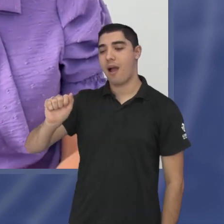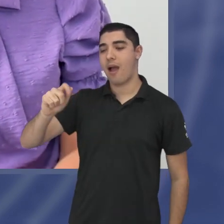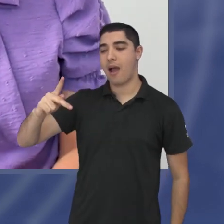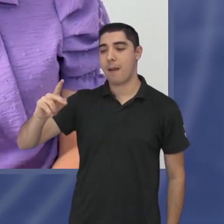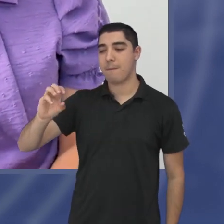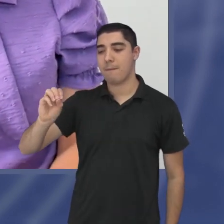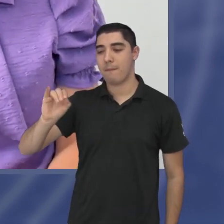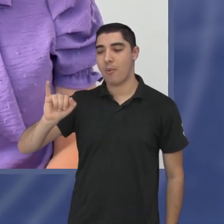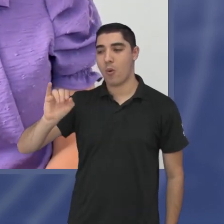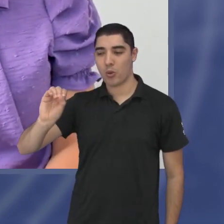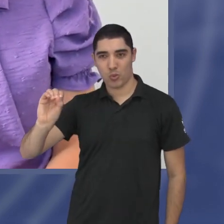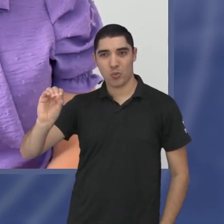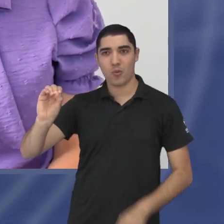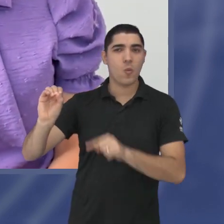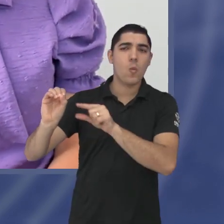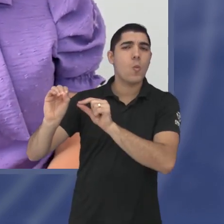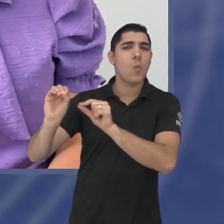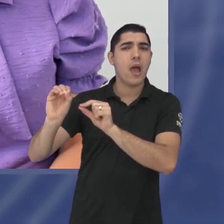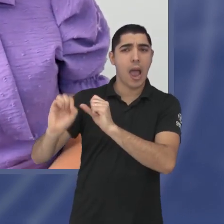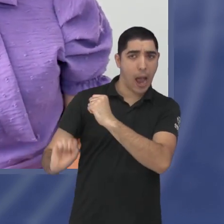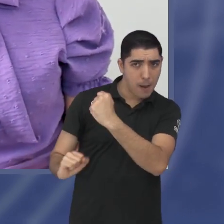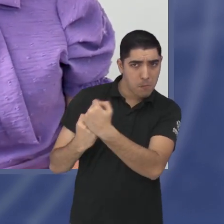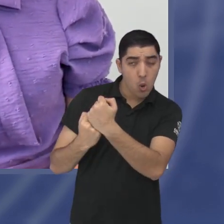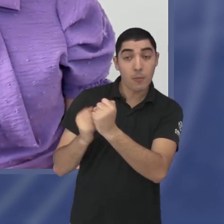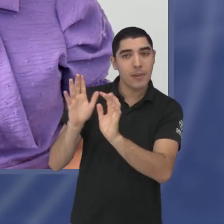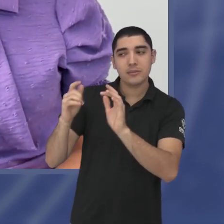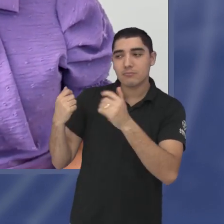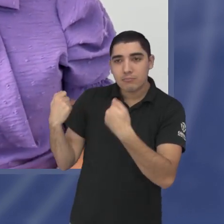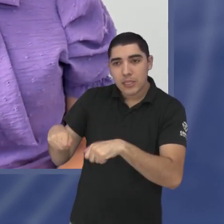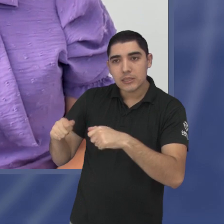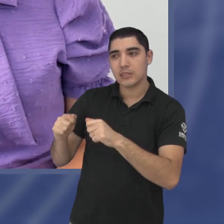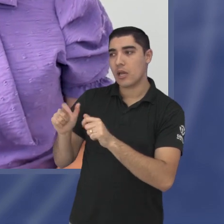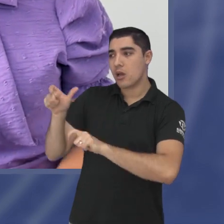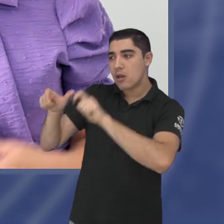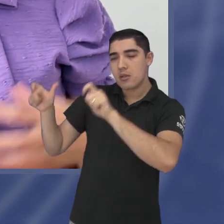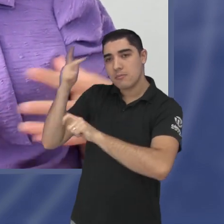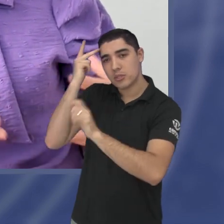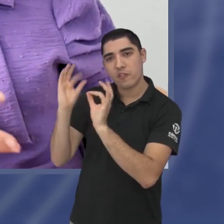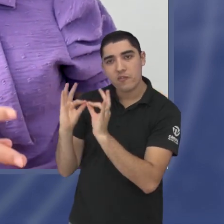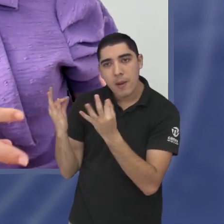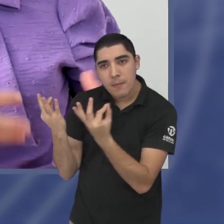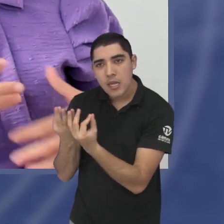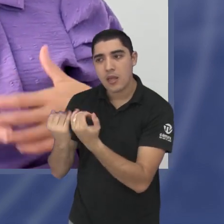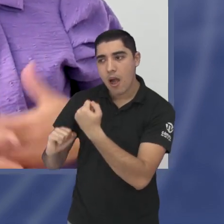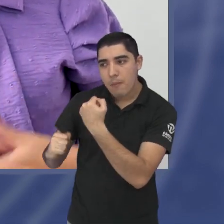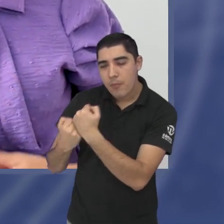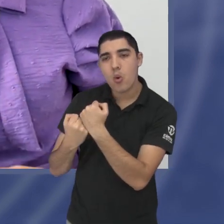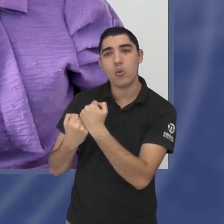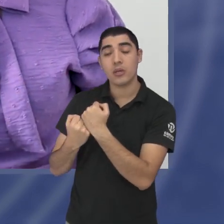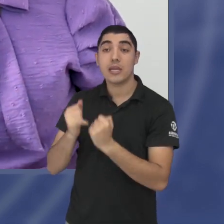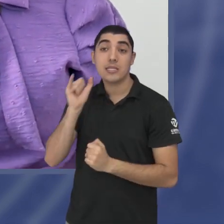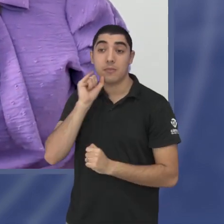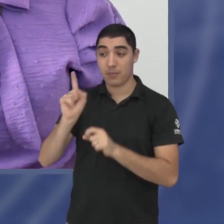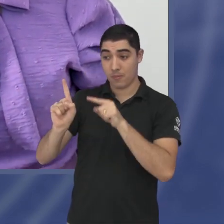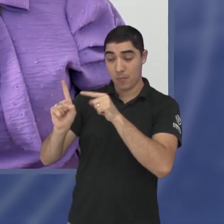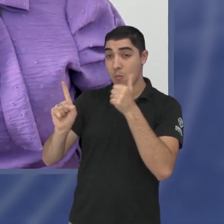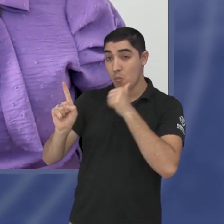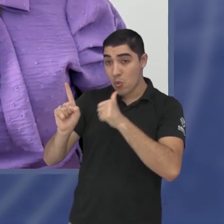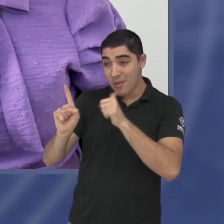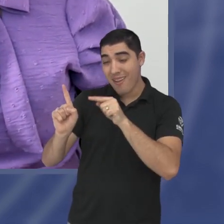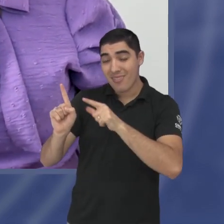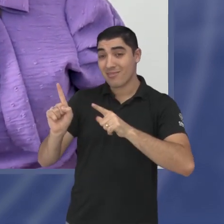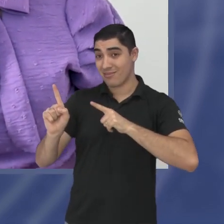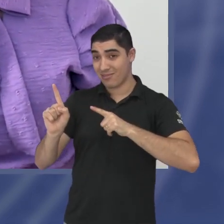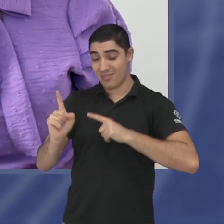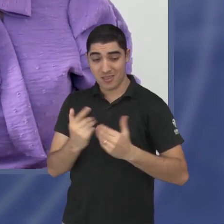apoio. É algo que é muito falado hoje, principalmente porque, quando nós falamos das mulheres, nós temos uma